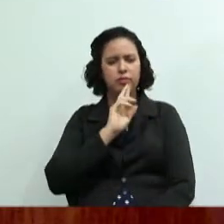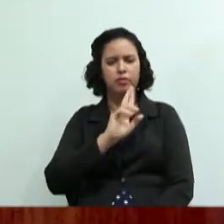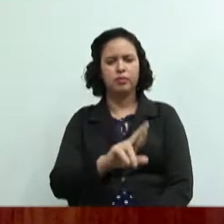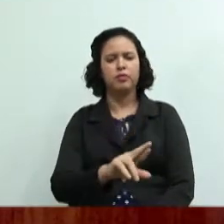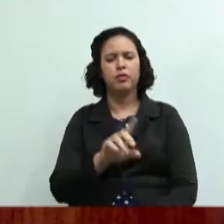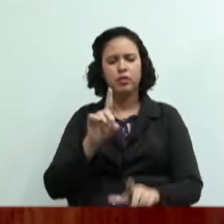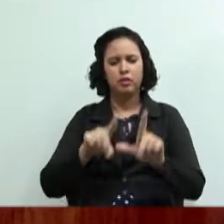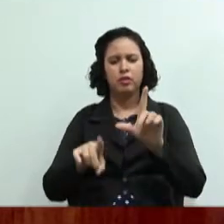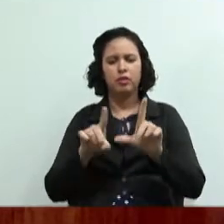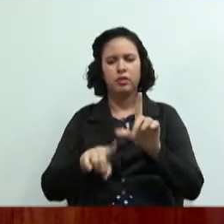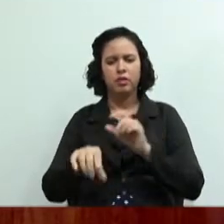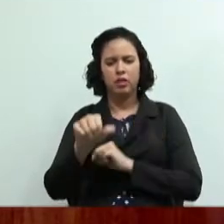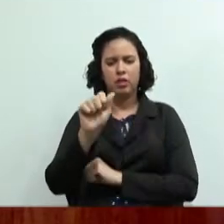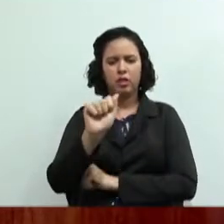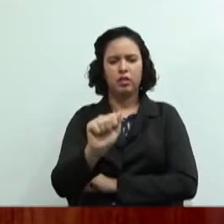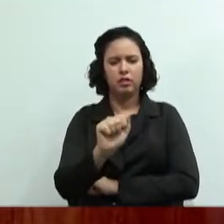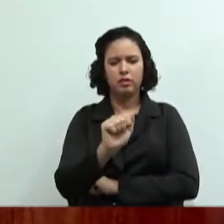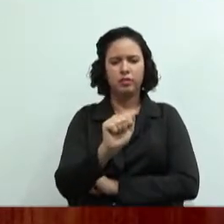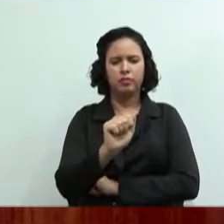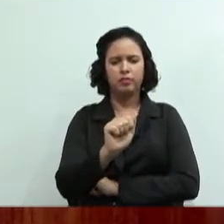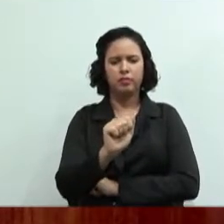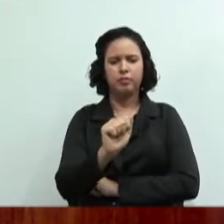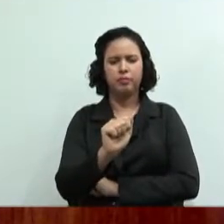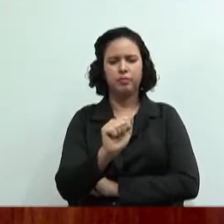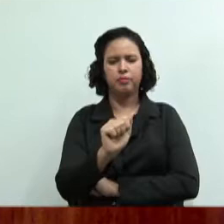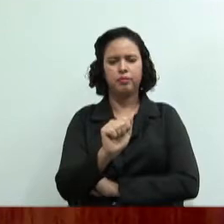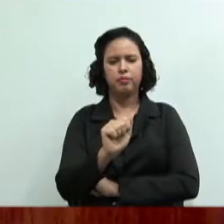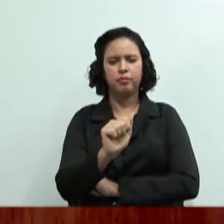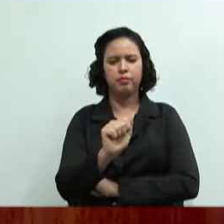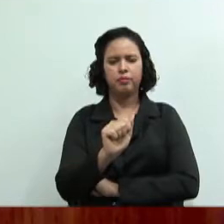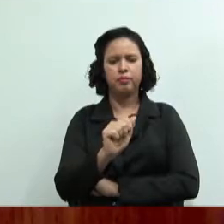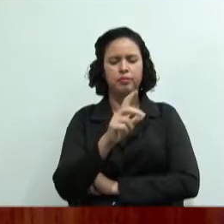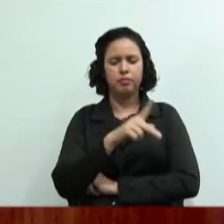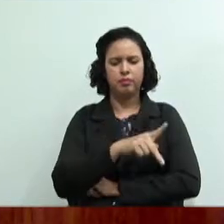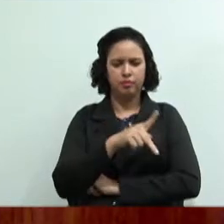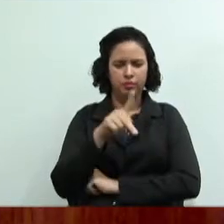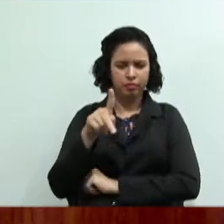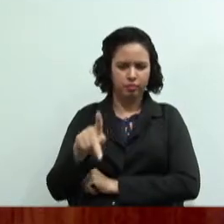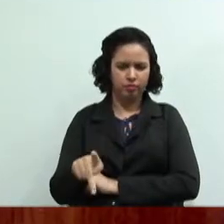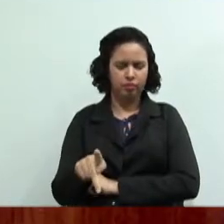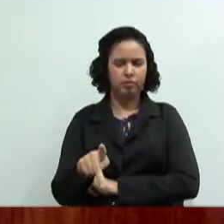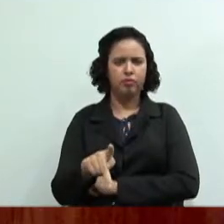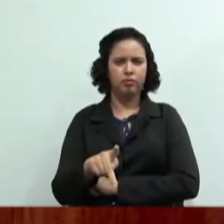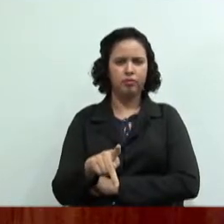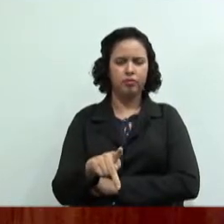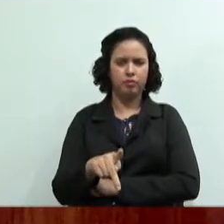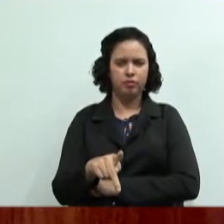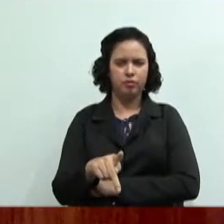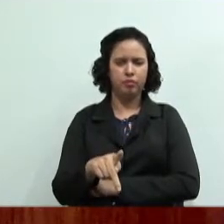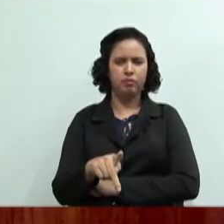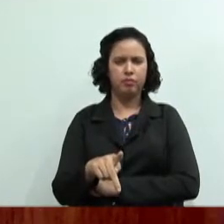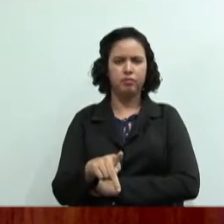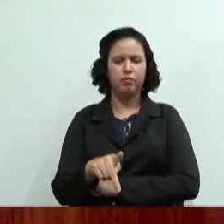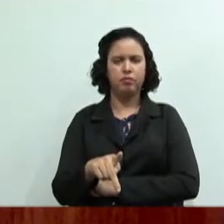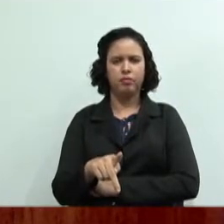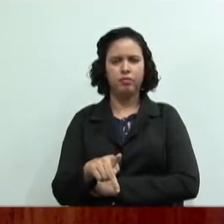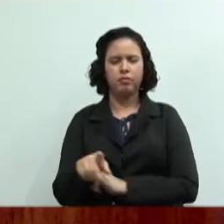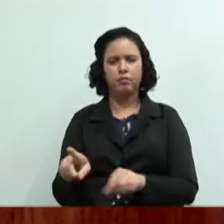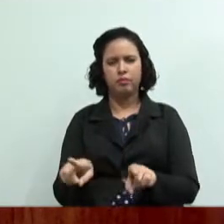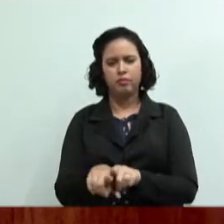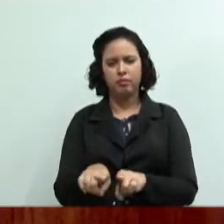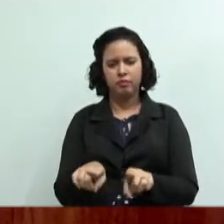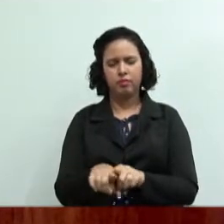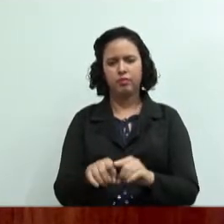escolas que enviaram que foi a da professora Quitéria Garimpo Bom Futuro a Emburana e a Francisca